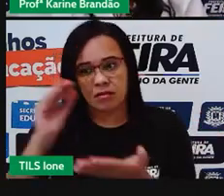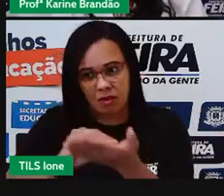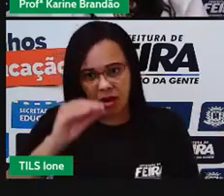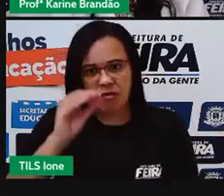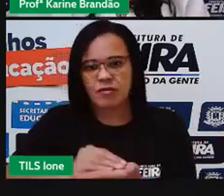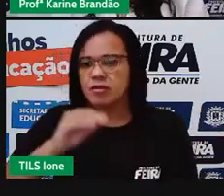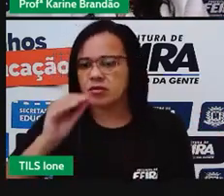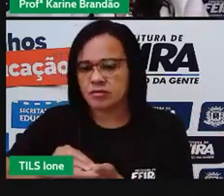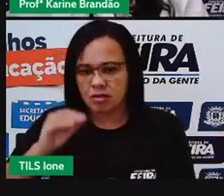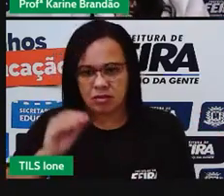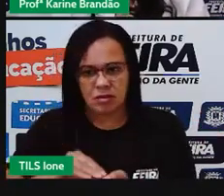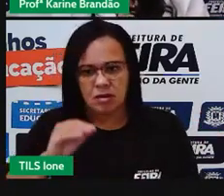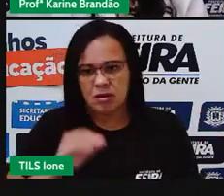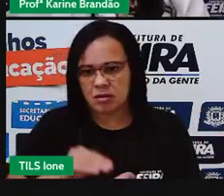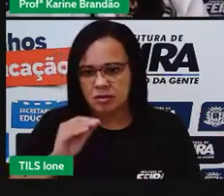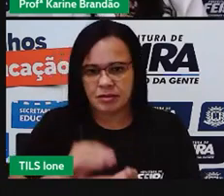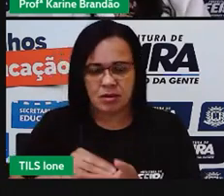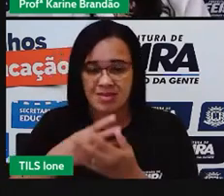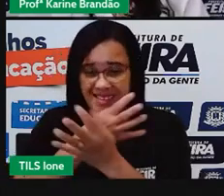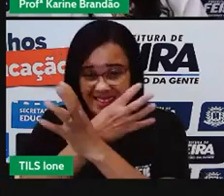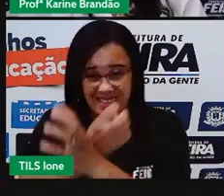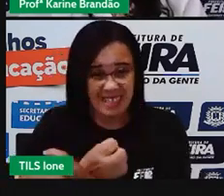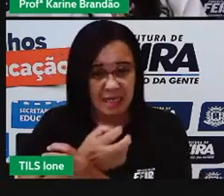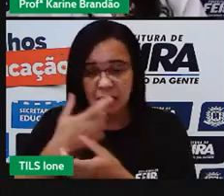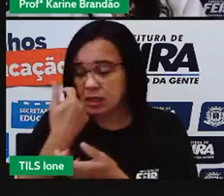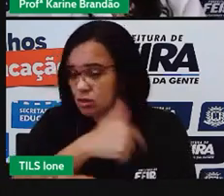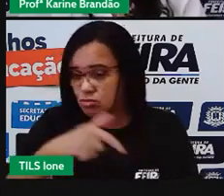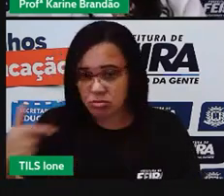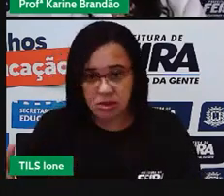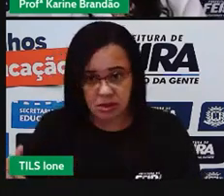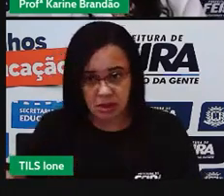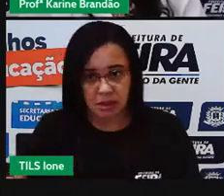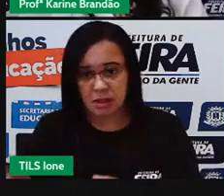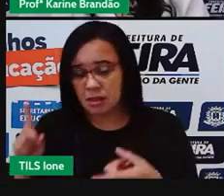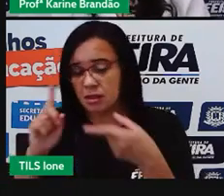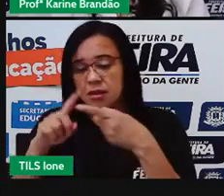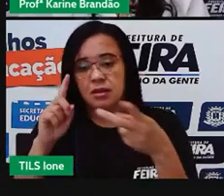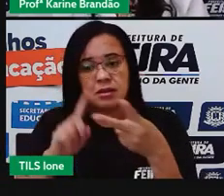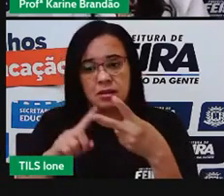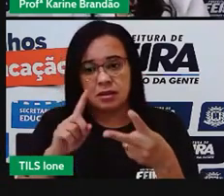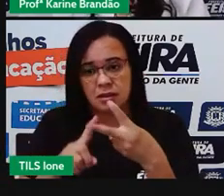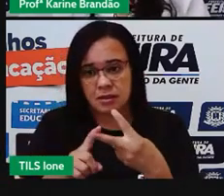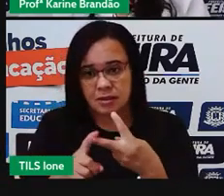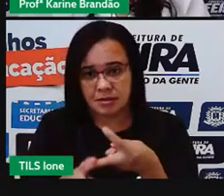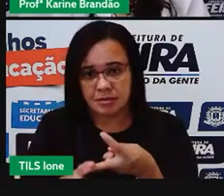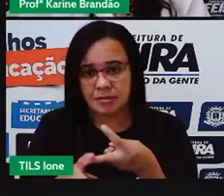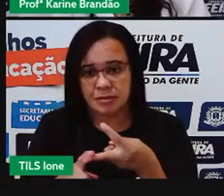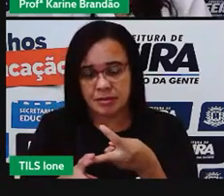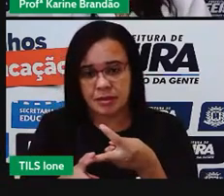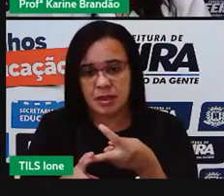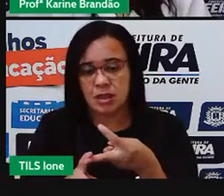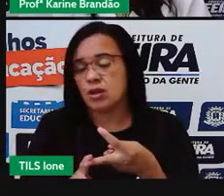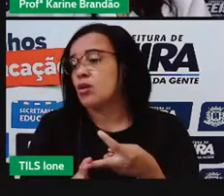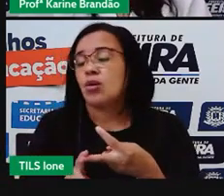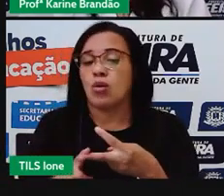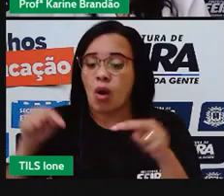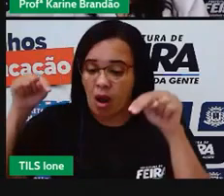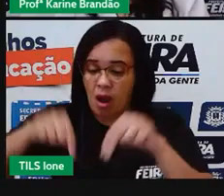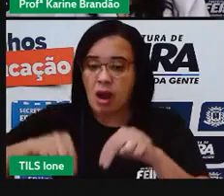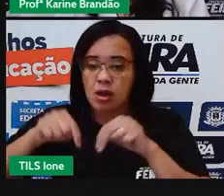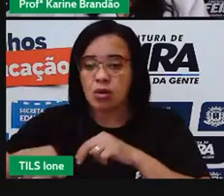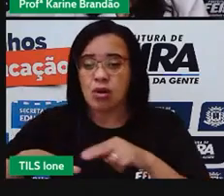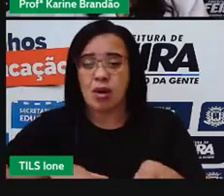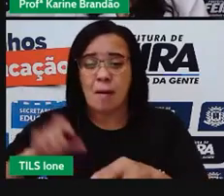seca pode ser, se tornar uma pandemia nos próximos anos. A gente está tendo, vivendo um momento de